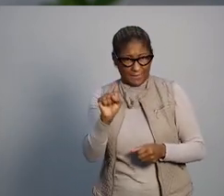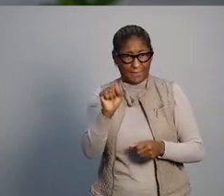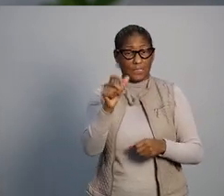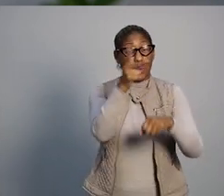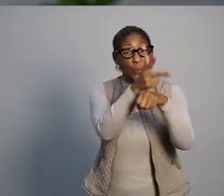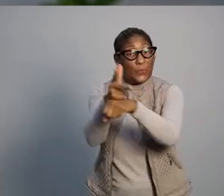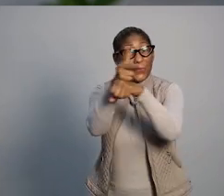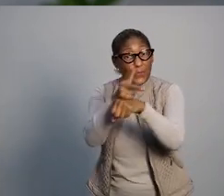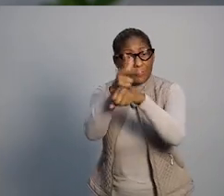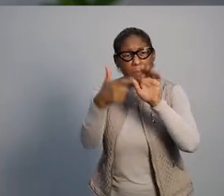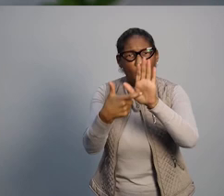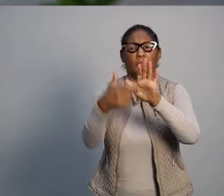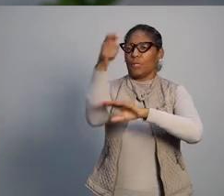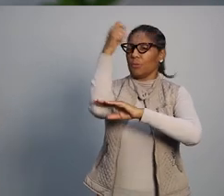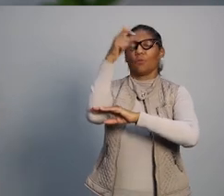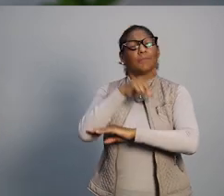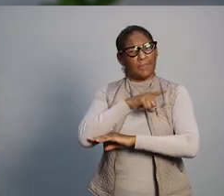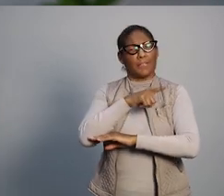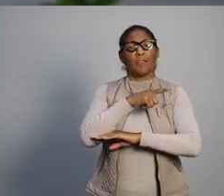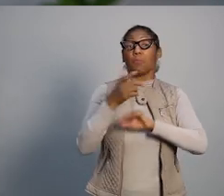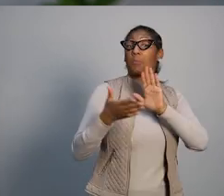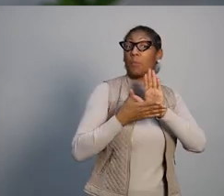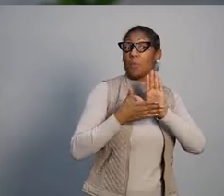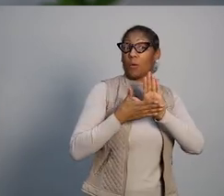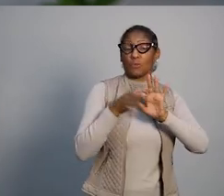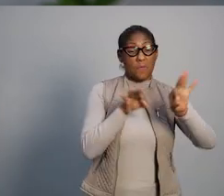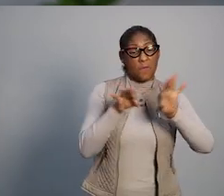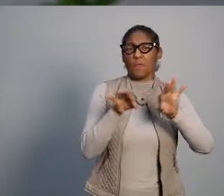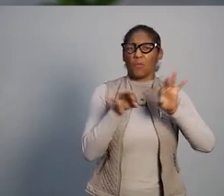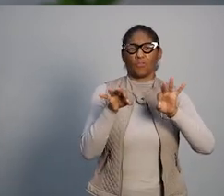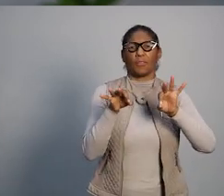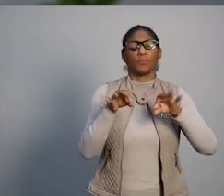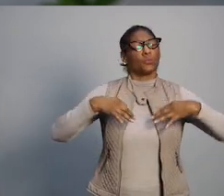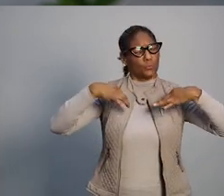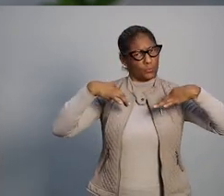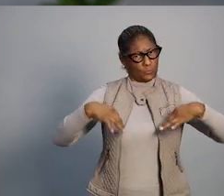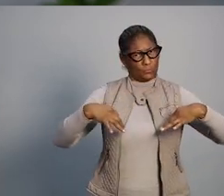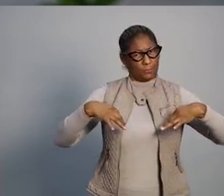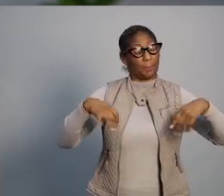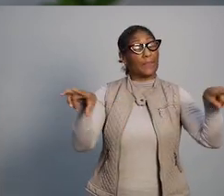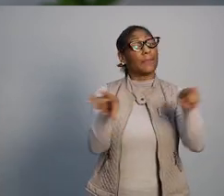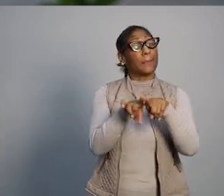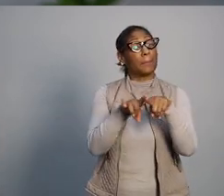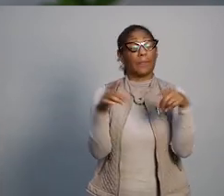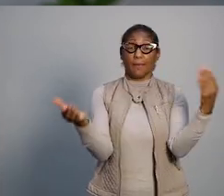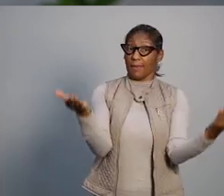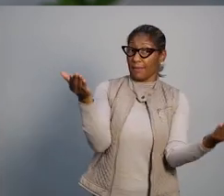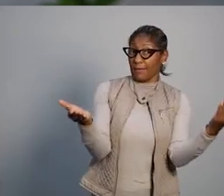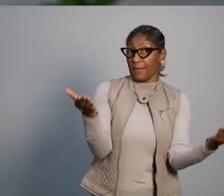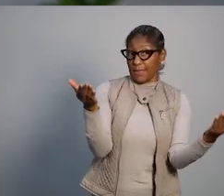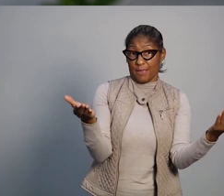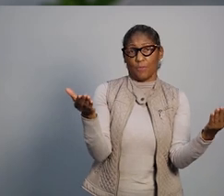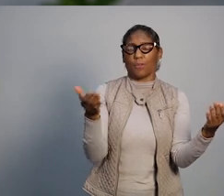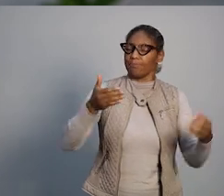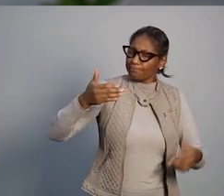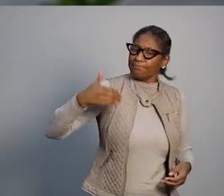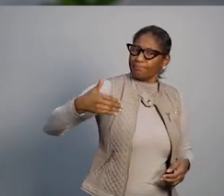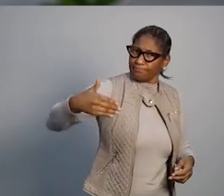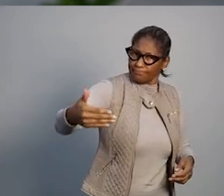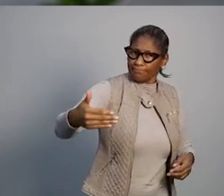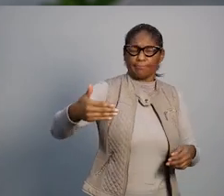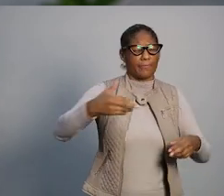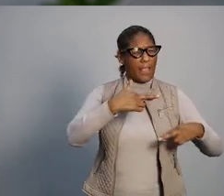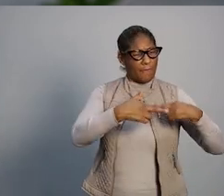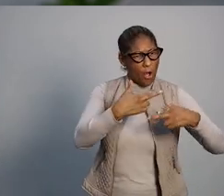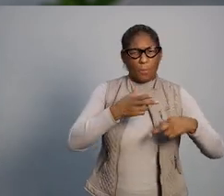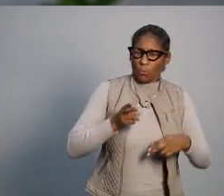robusto para criar um sistema mais justo e equilibrado. Além de darmos sequência à agenda de reformas, nós